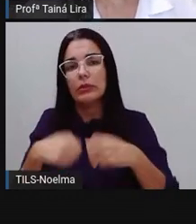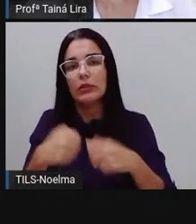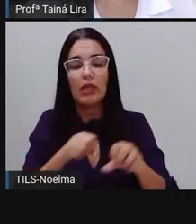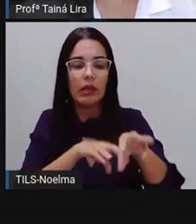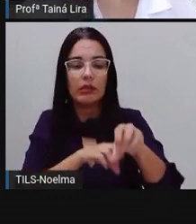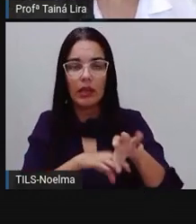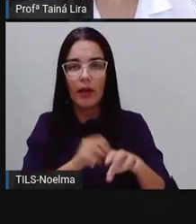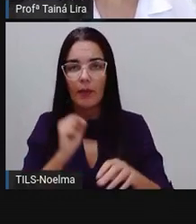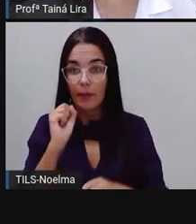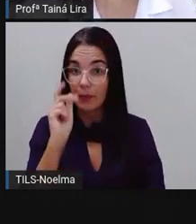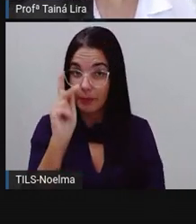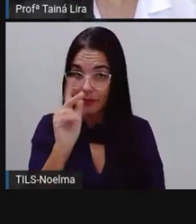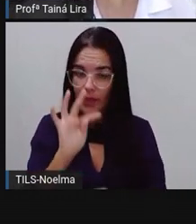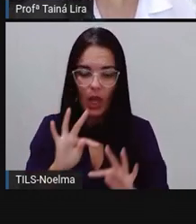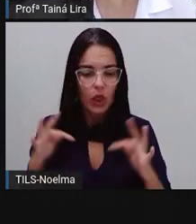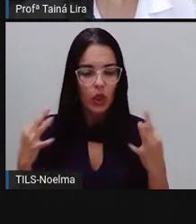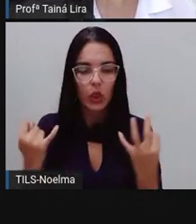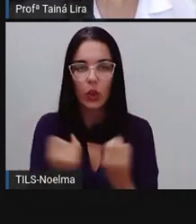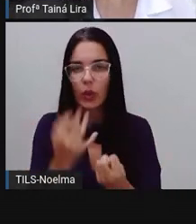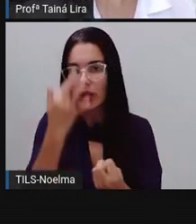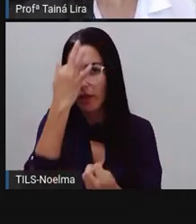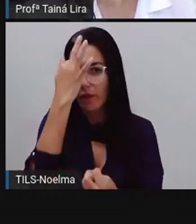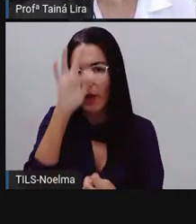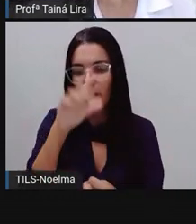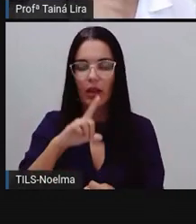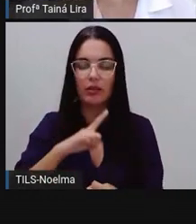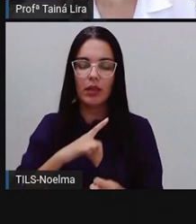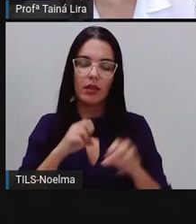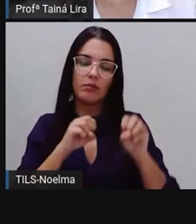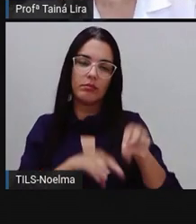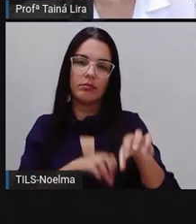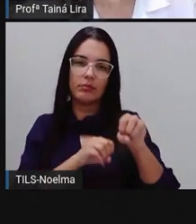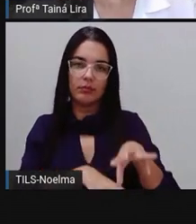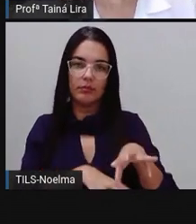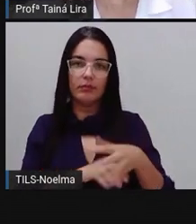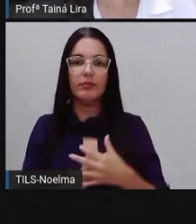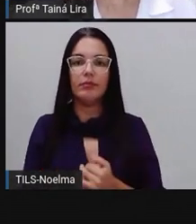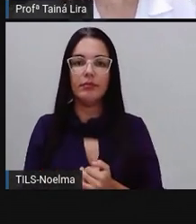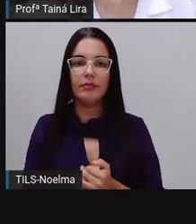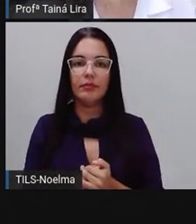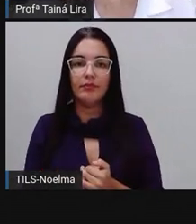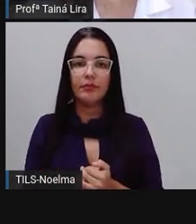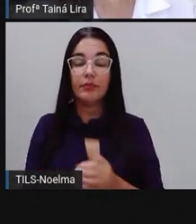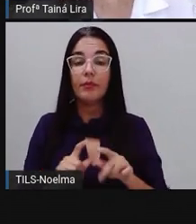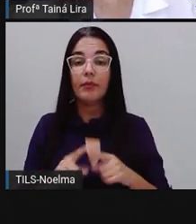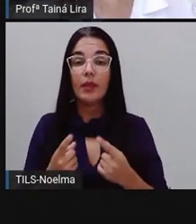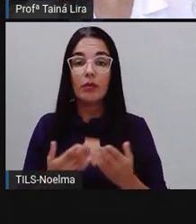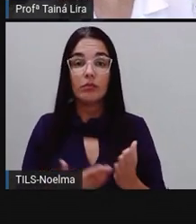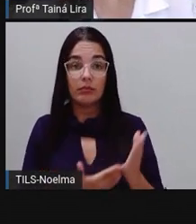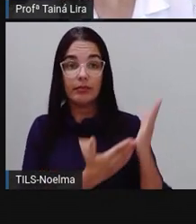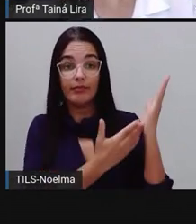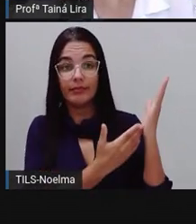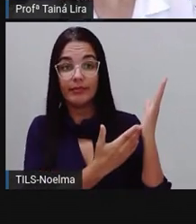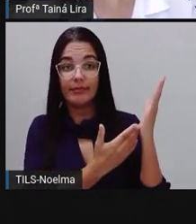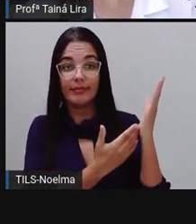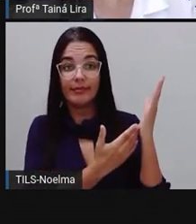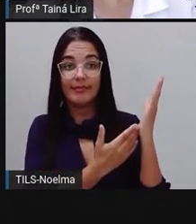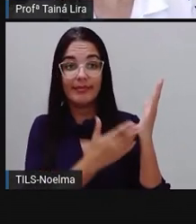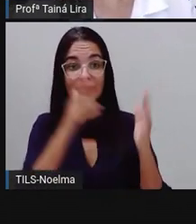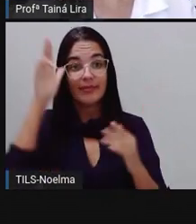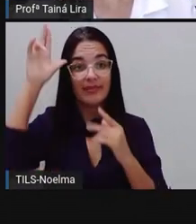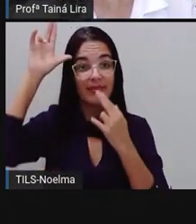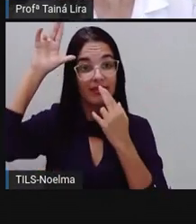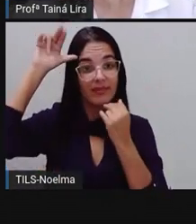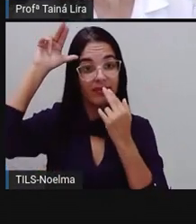bom? Então toda fábula tem uma moral. Nesse caso aqui da fábula da lebre, a